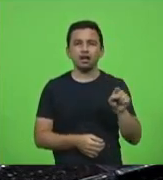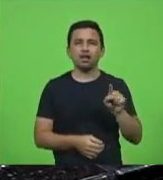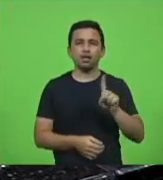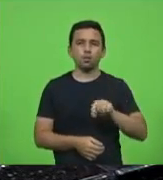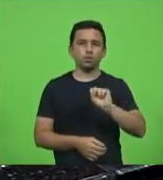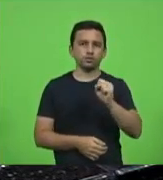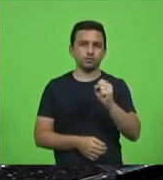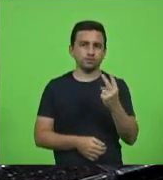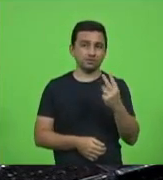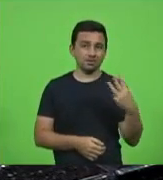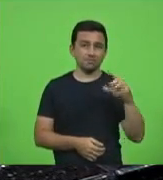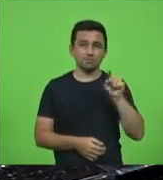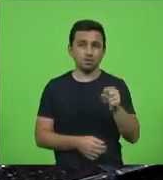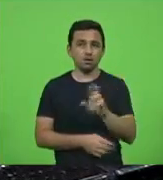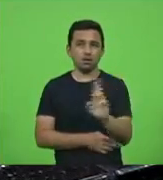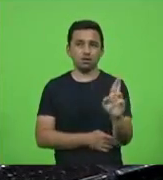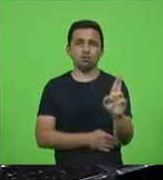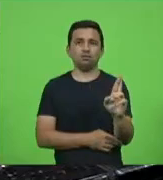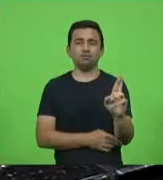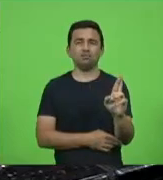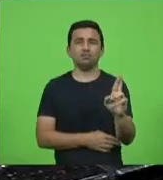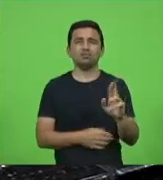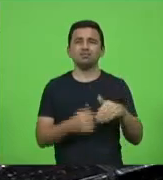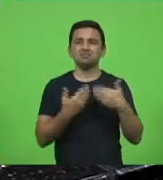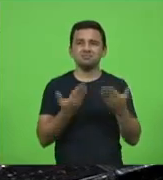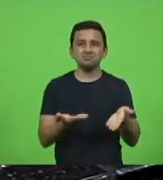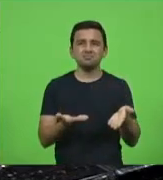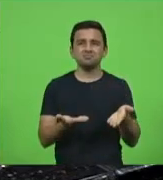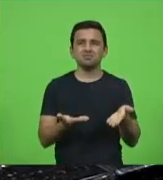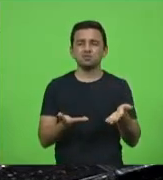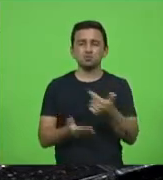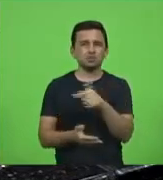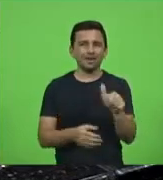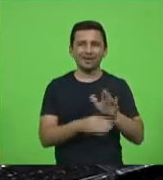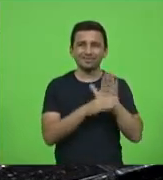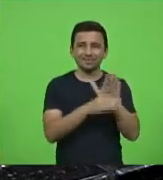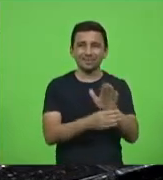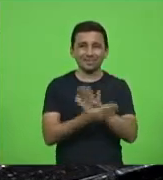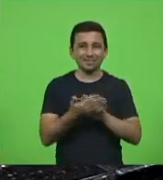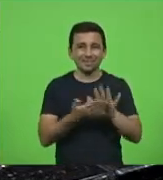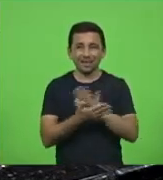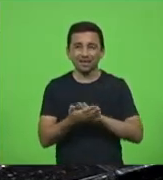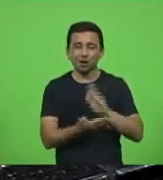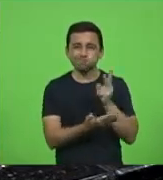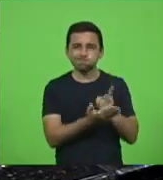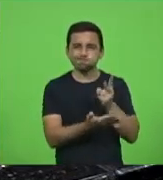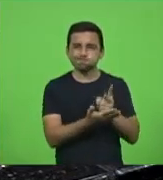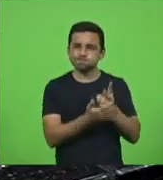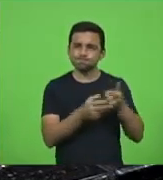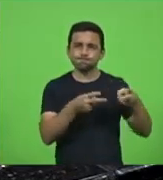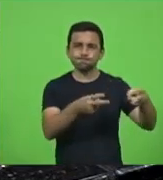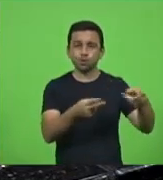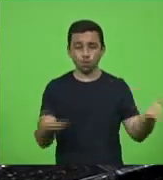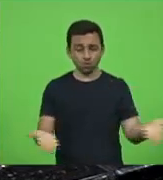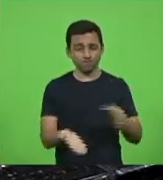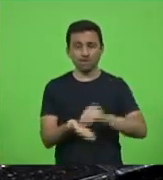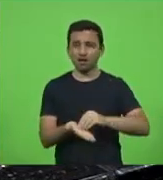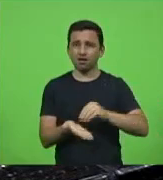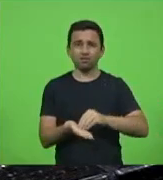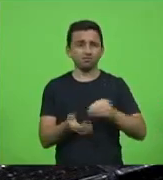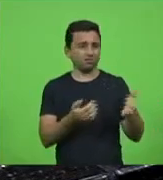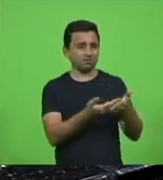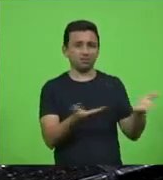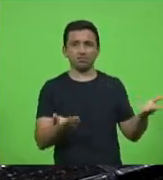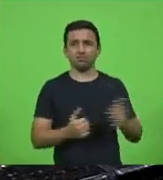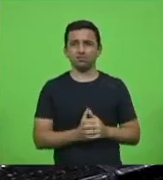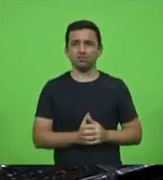para montar esse leito e sem oferecer nenhum tipo de ajuda para poder manutenir esses profissionais lá. E hoje faz falta. Está